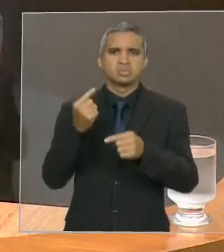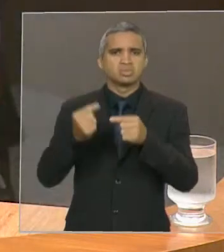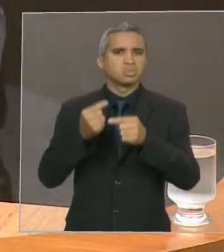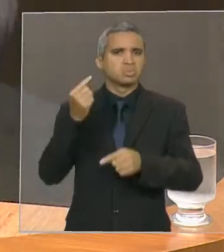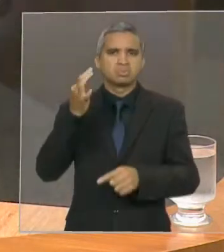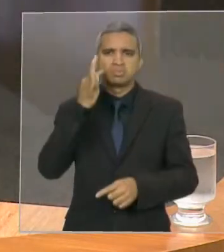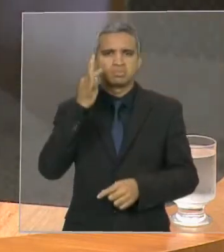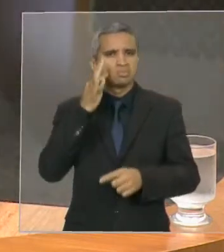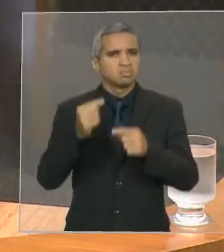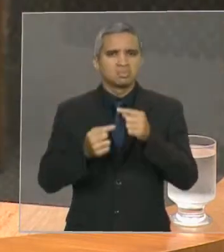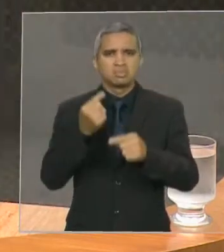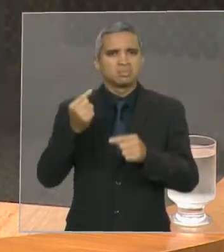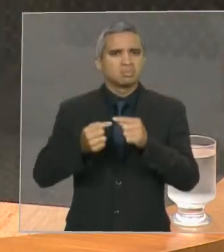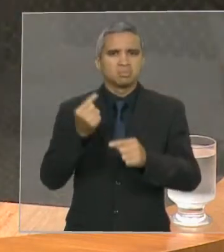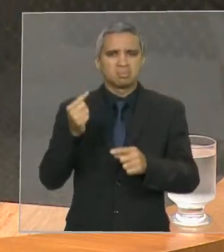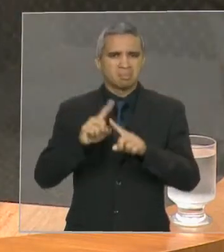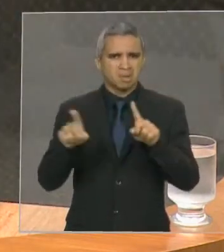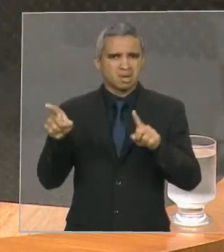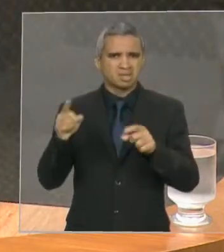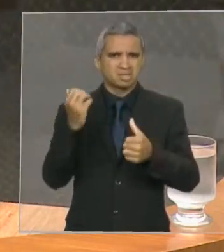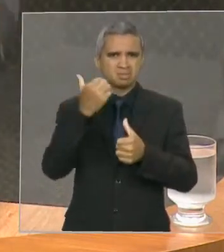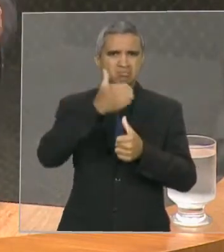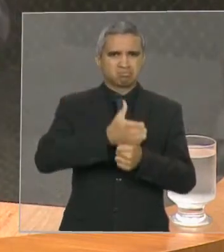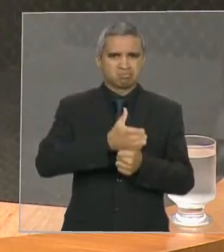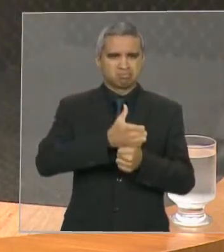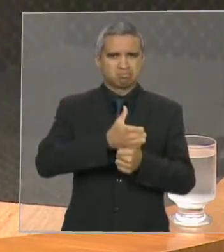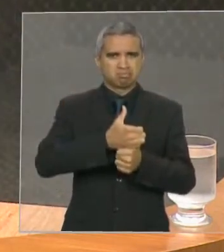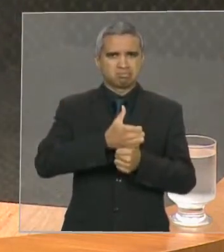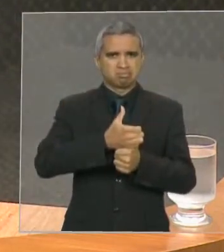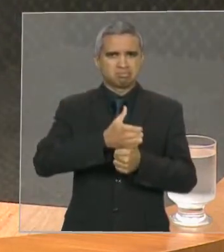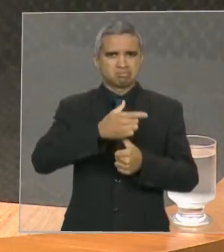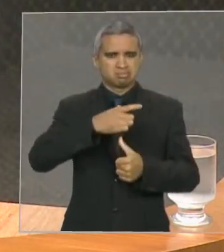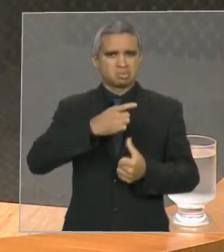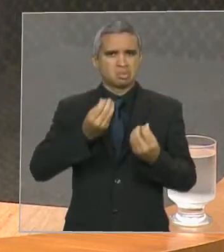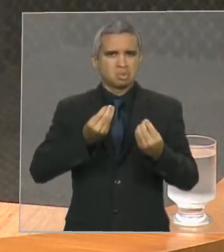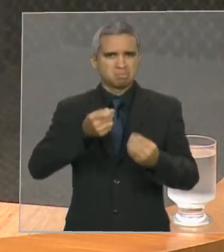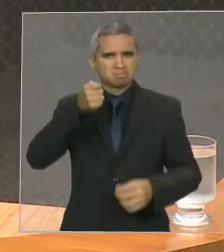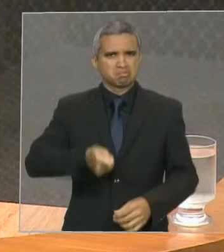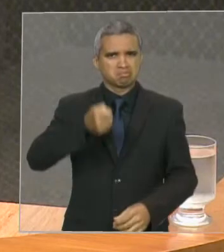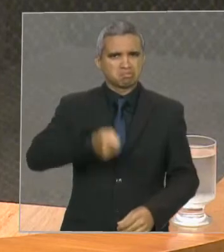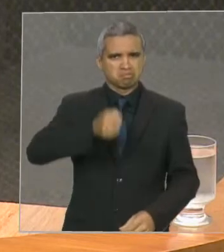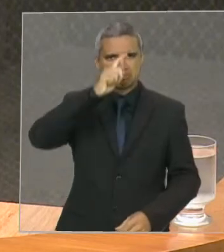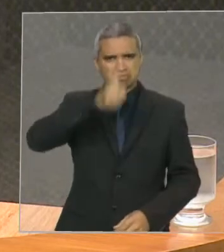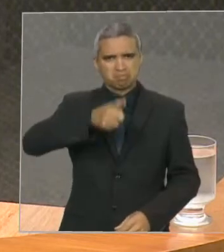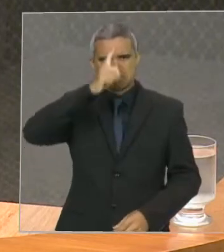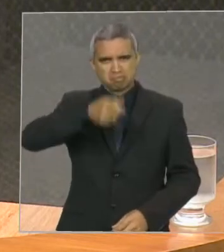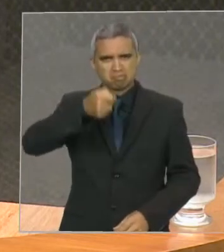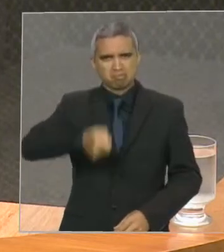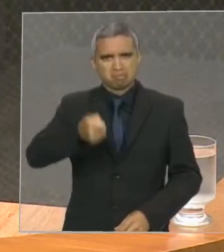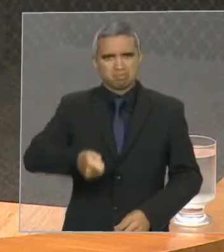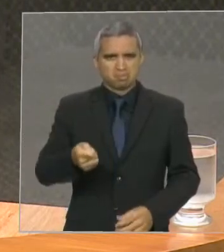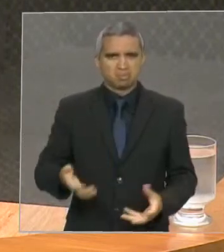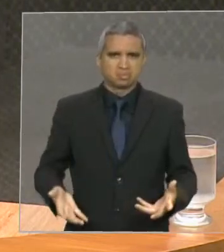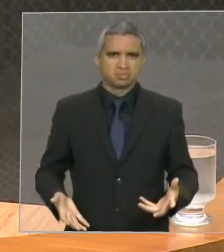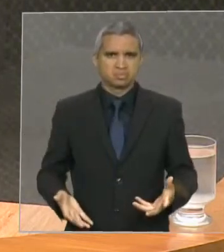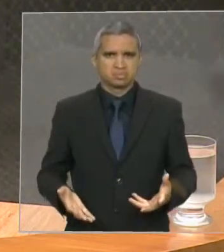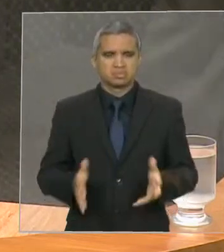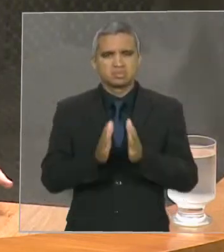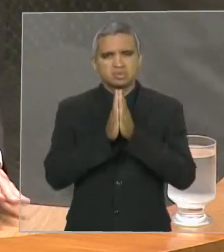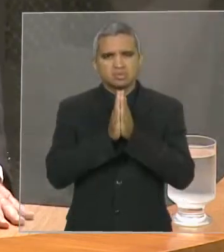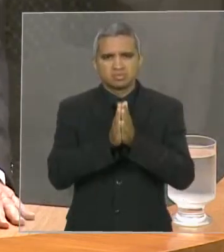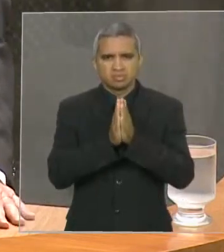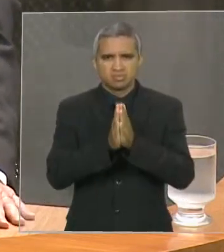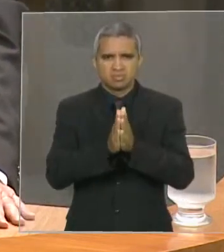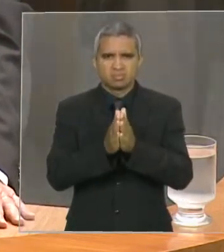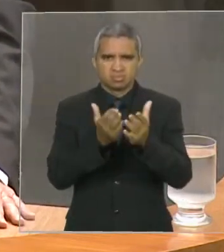governo e toma uma medida totalmente autoritária. E eu peço aos senhores deputados,